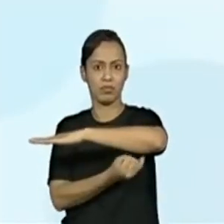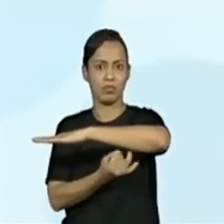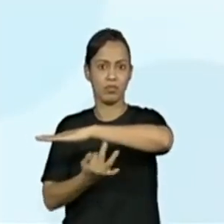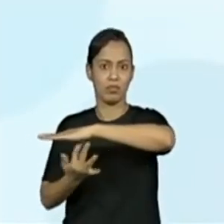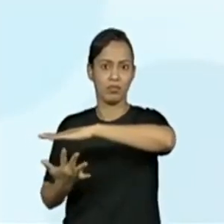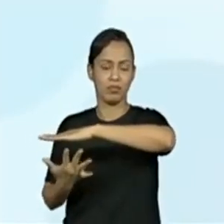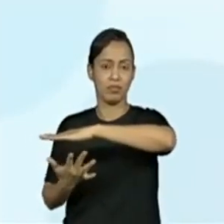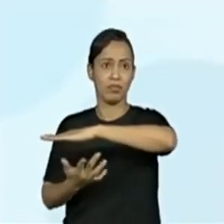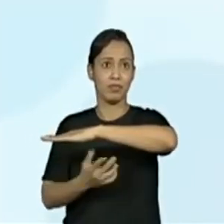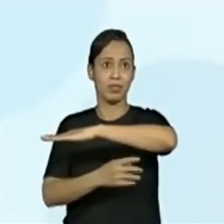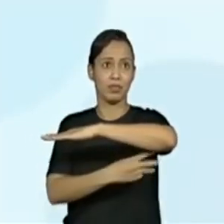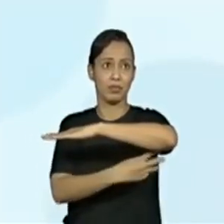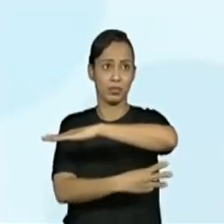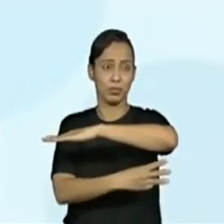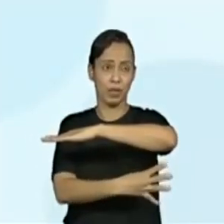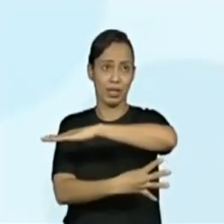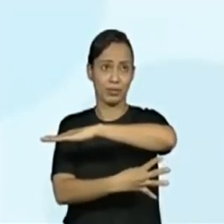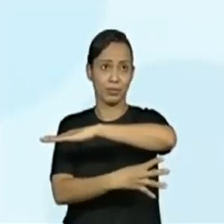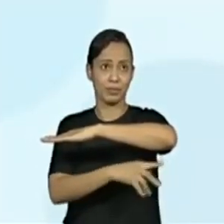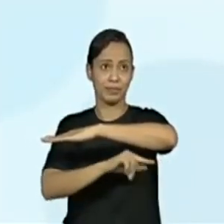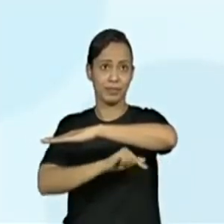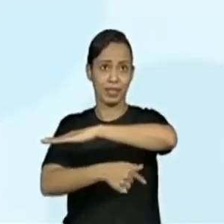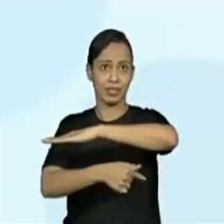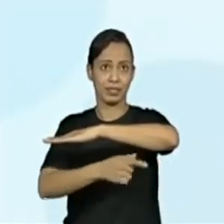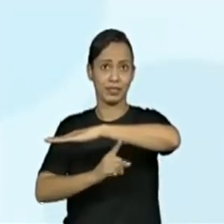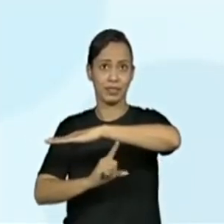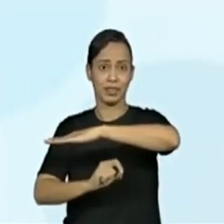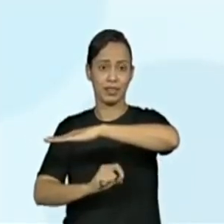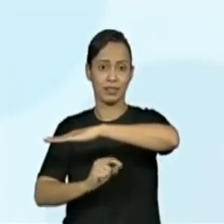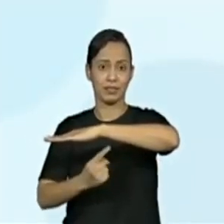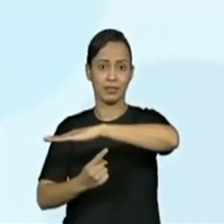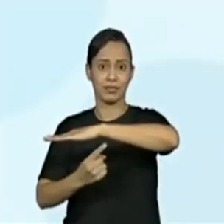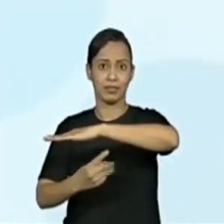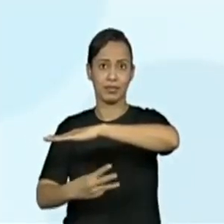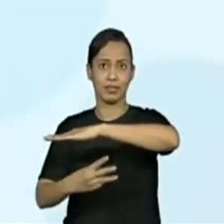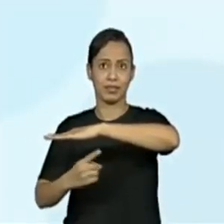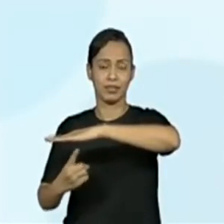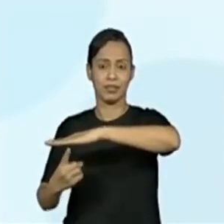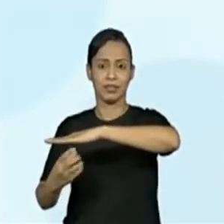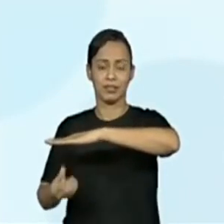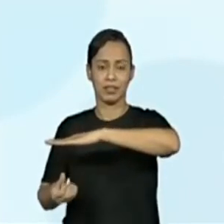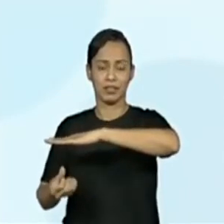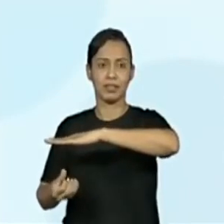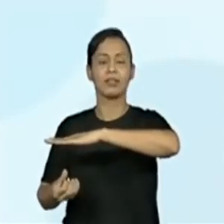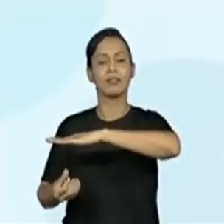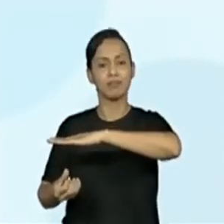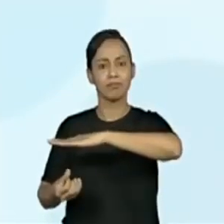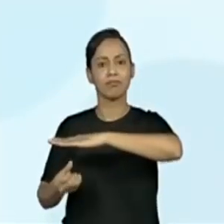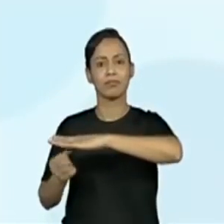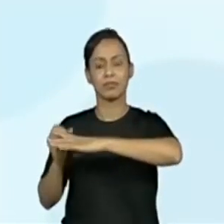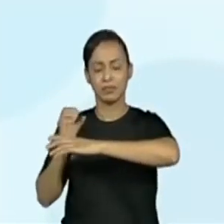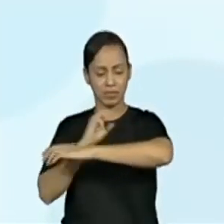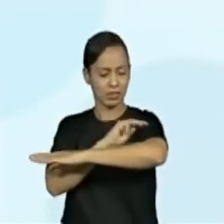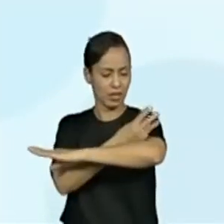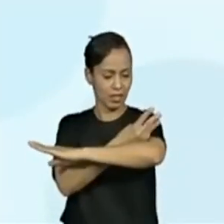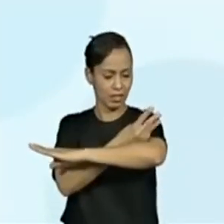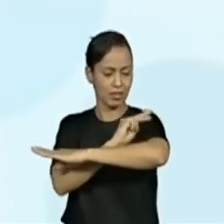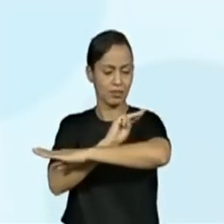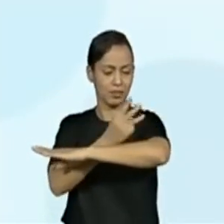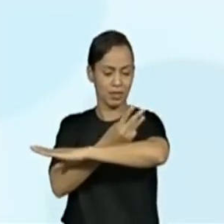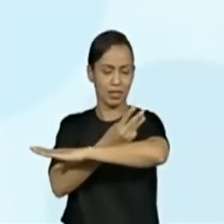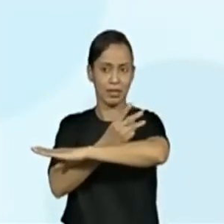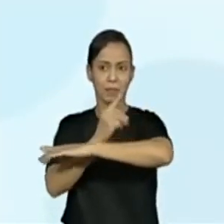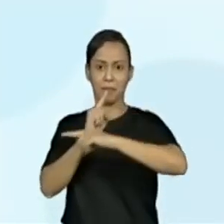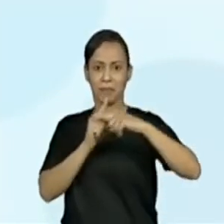tinha 7, adicionei 3, cheguei no 10. Depois do 10, adicionei mais 3, cheguei lá na casinha 13.